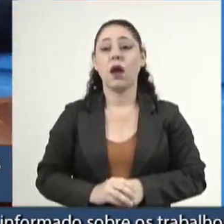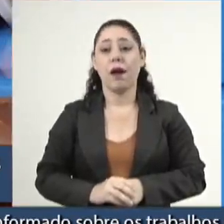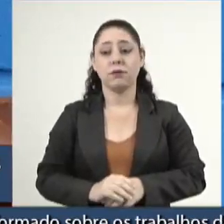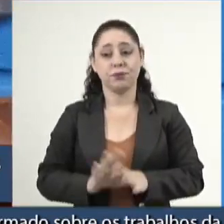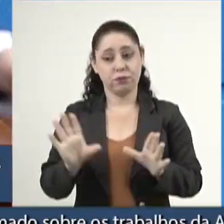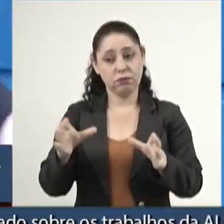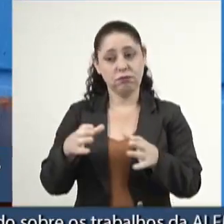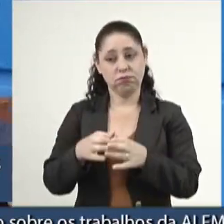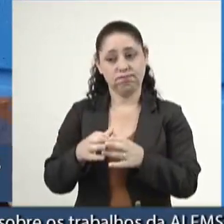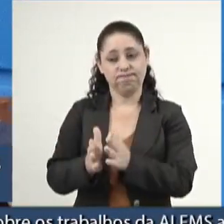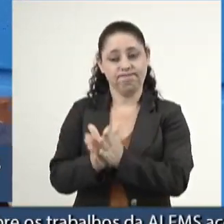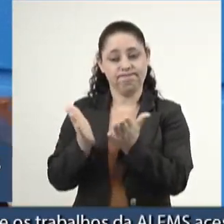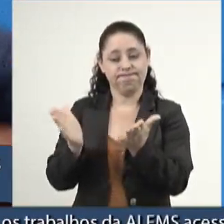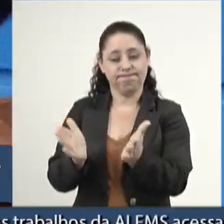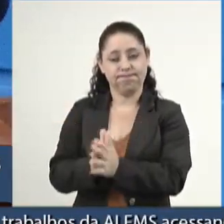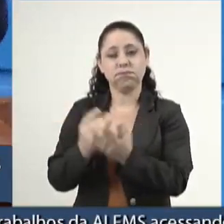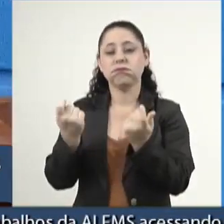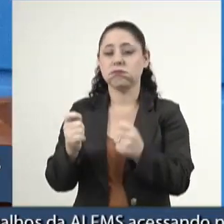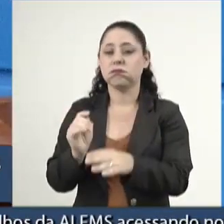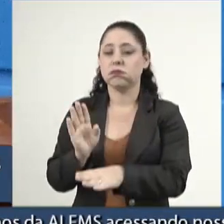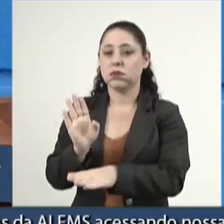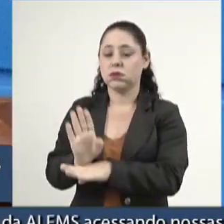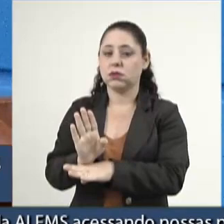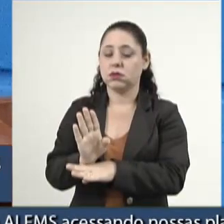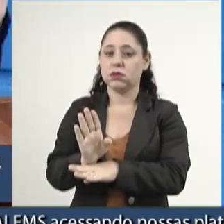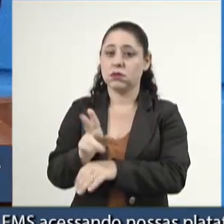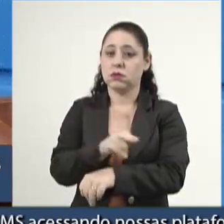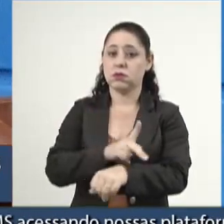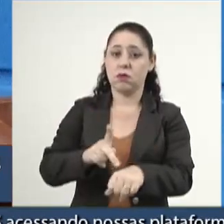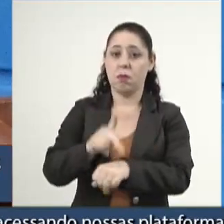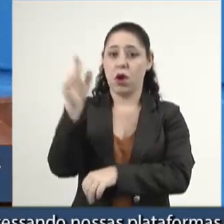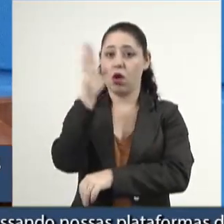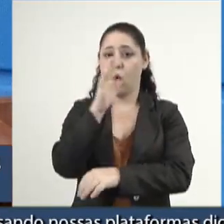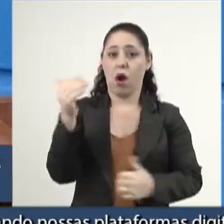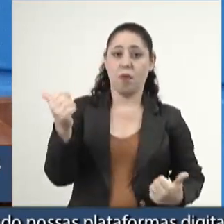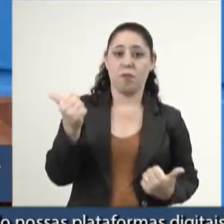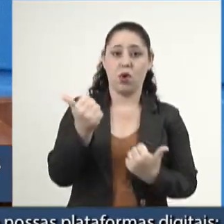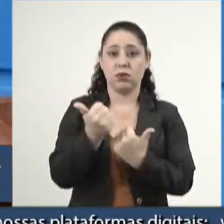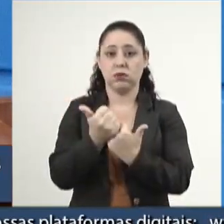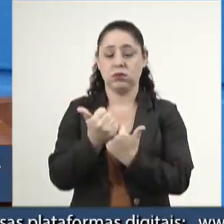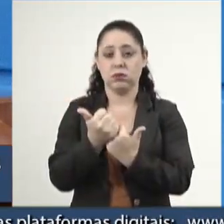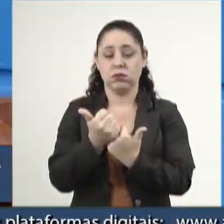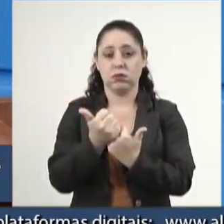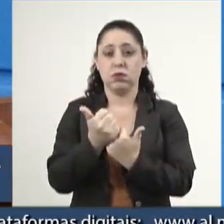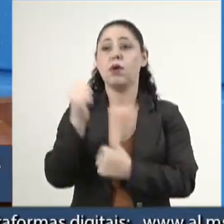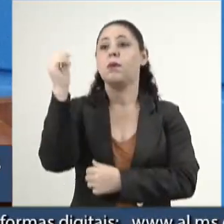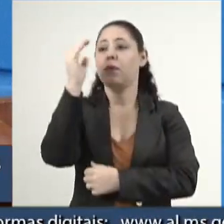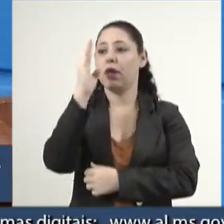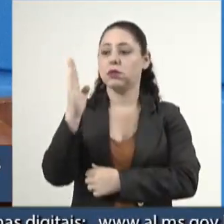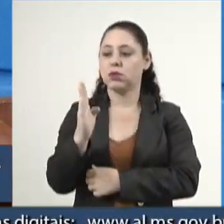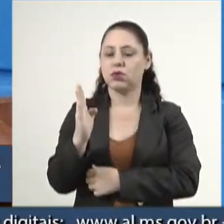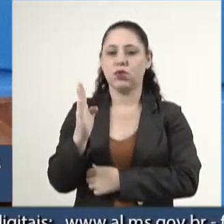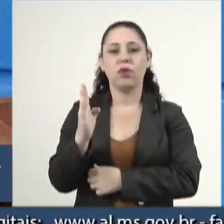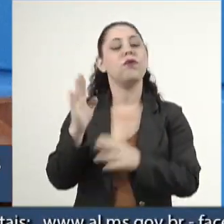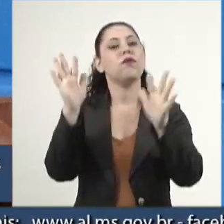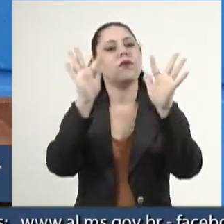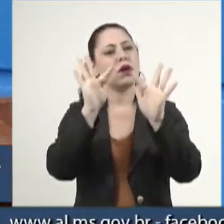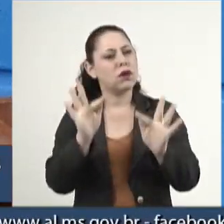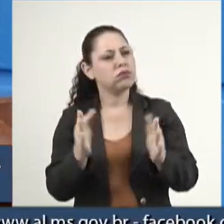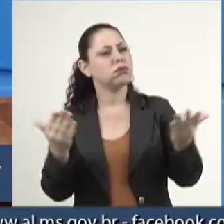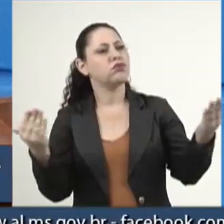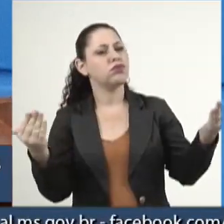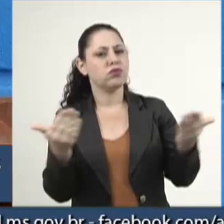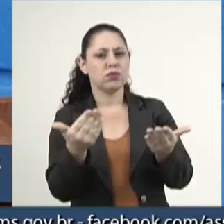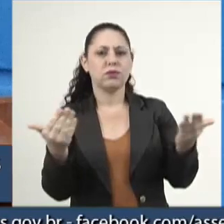em situação de vulnerabilidade social. É esse Brasil que eu apoio e é esse Brasil que eu felicito